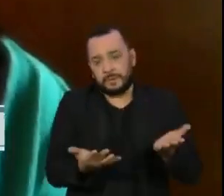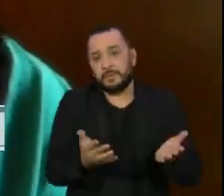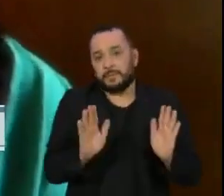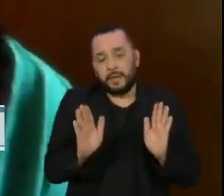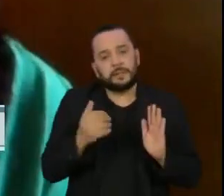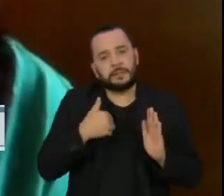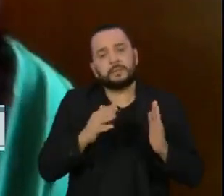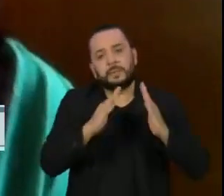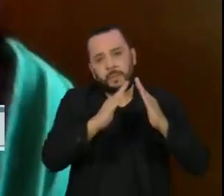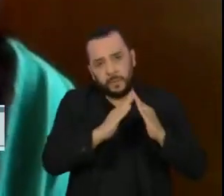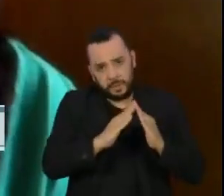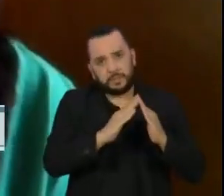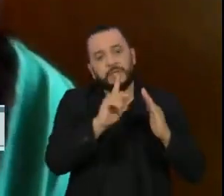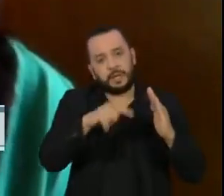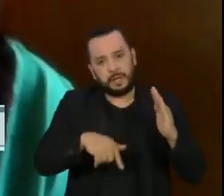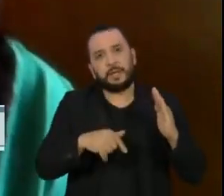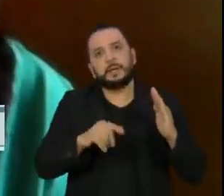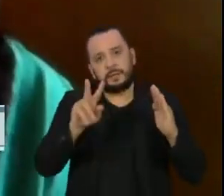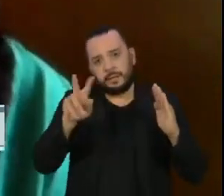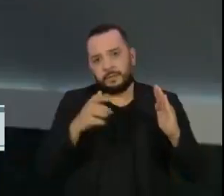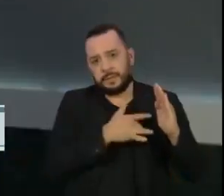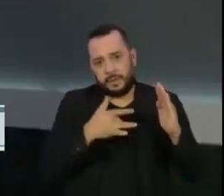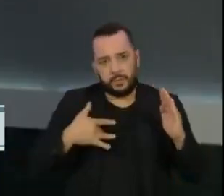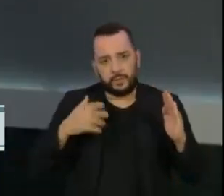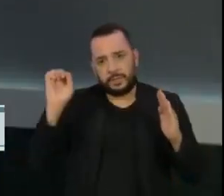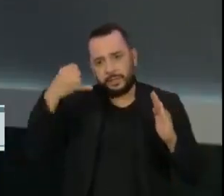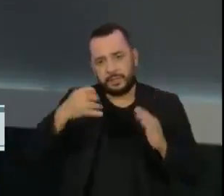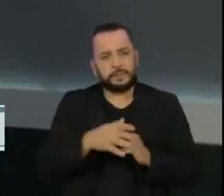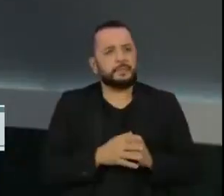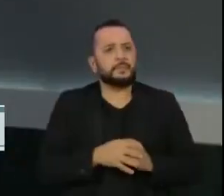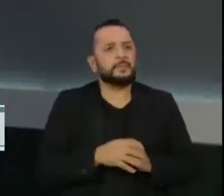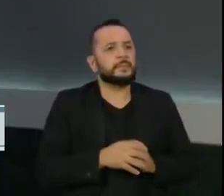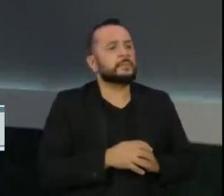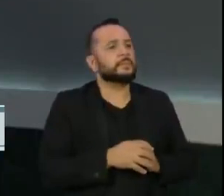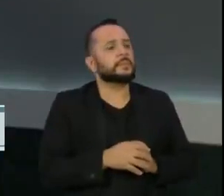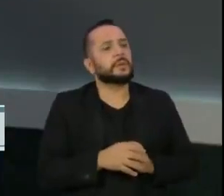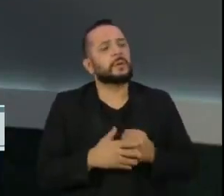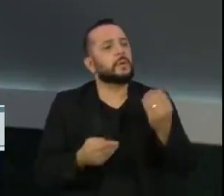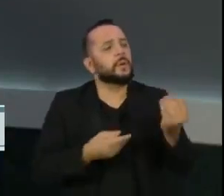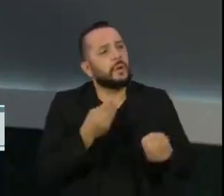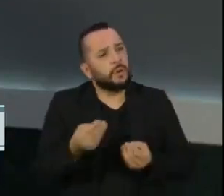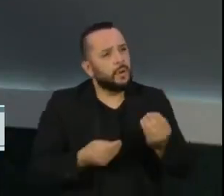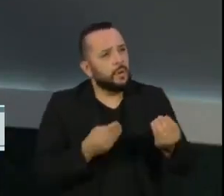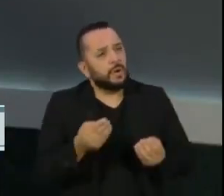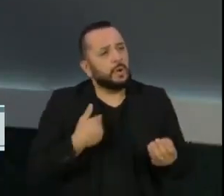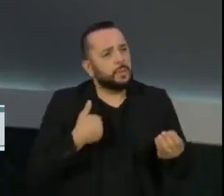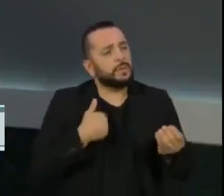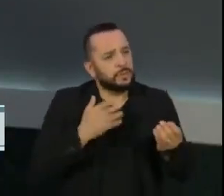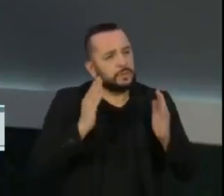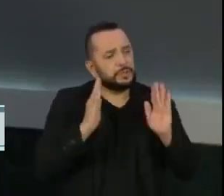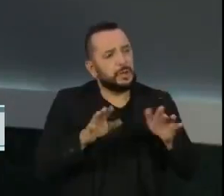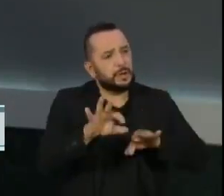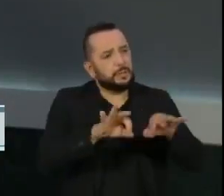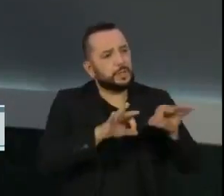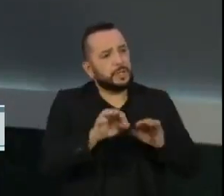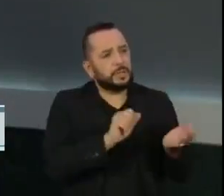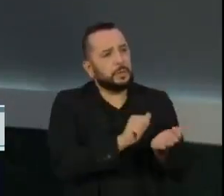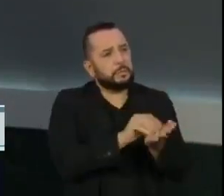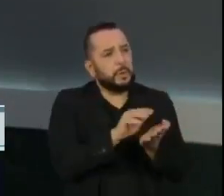questão de saúde pública e saúde coletiva, né? E de que forma a campanha Despejo Zero se